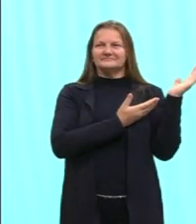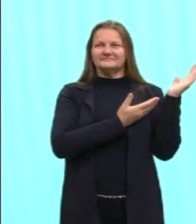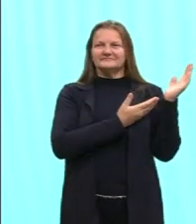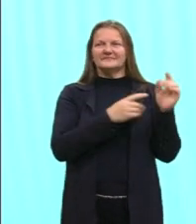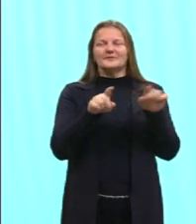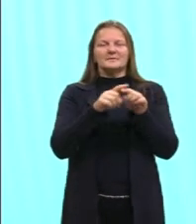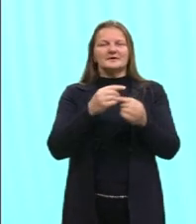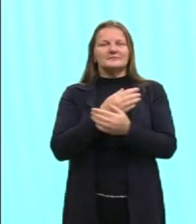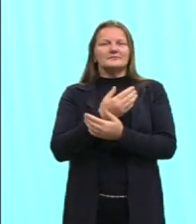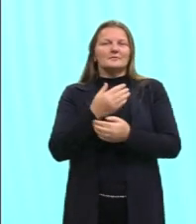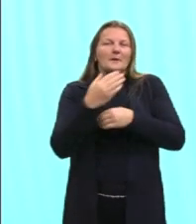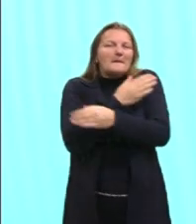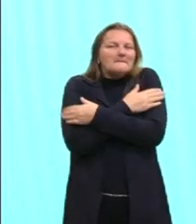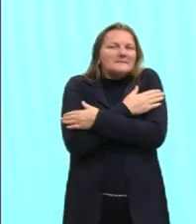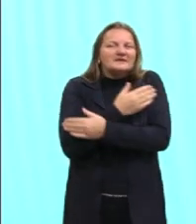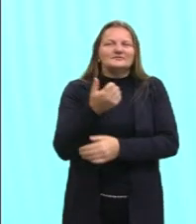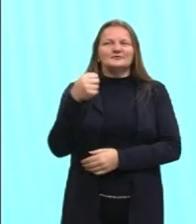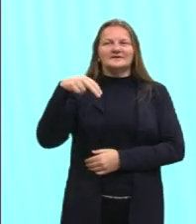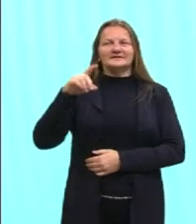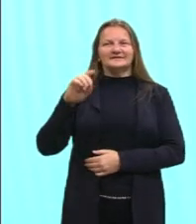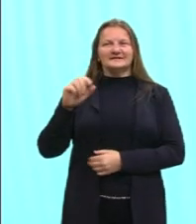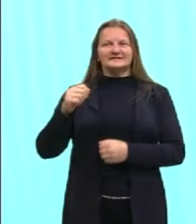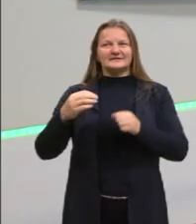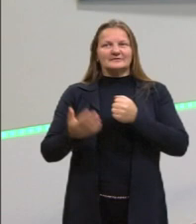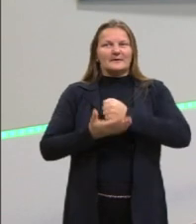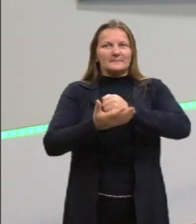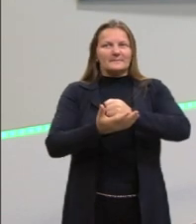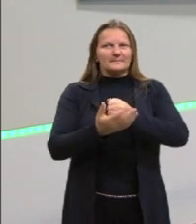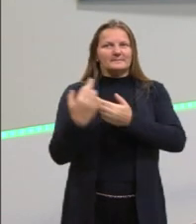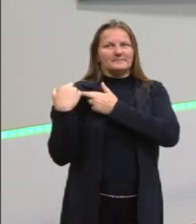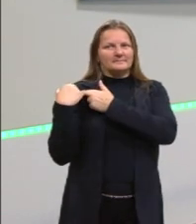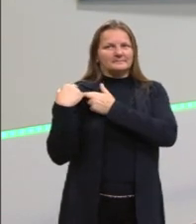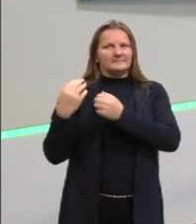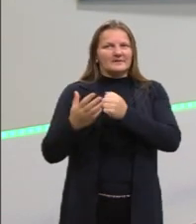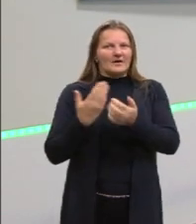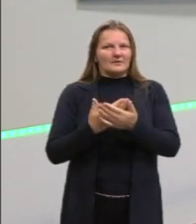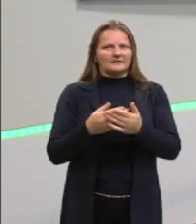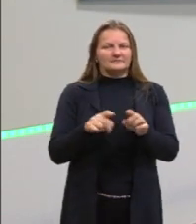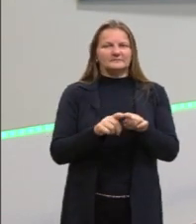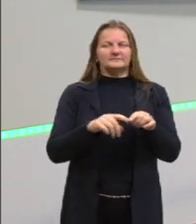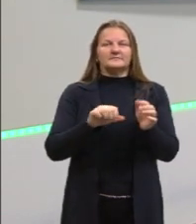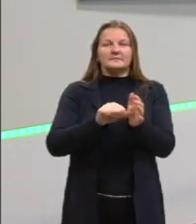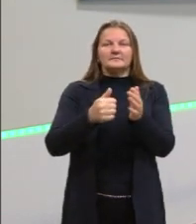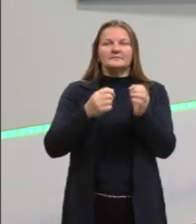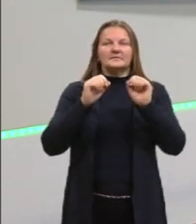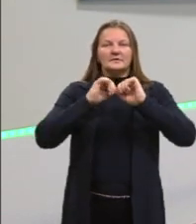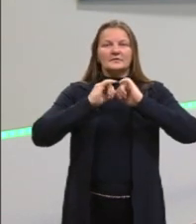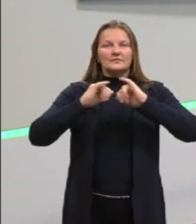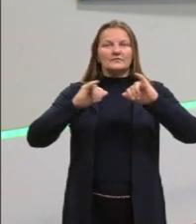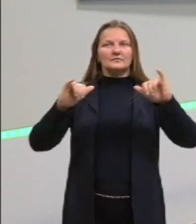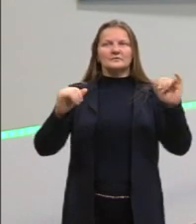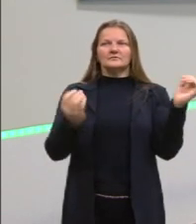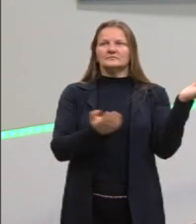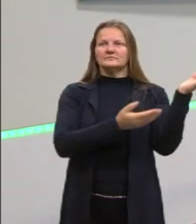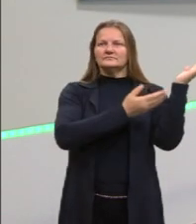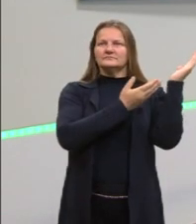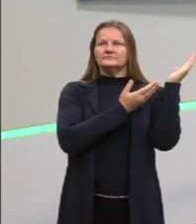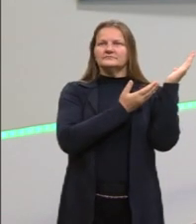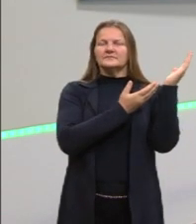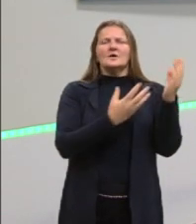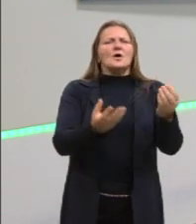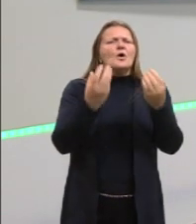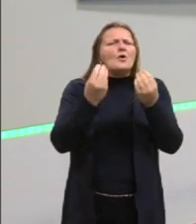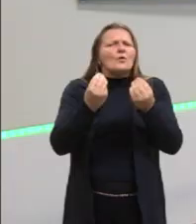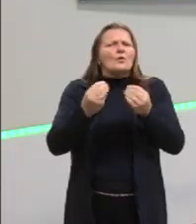Andressa Domanski. Vamos lá então? Vamos para o nosso primeiro slide com informações, depois da capa. Como a